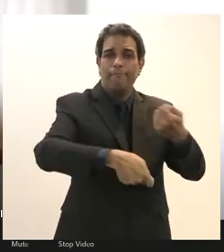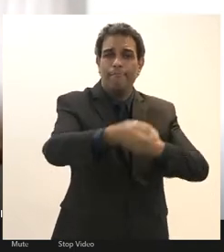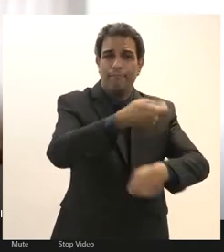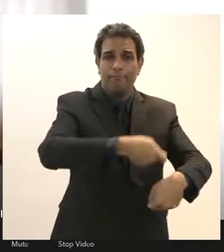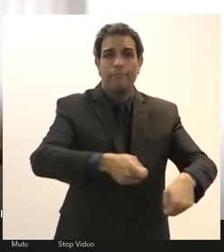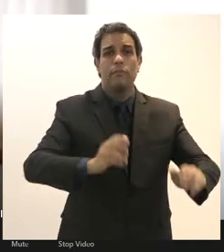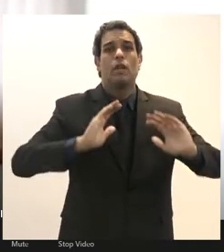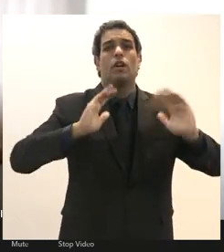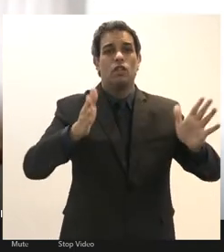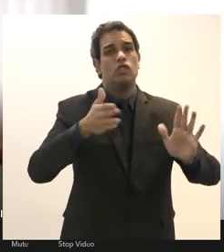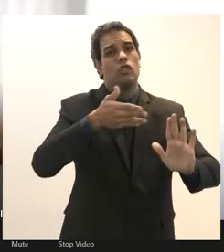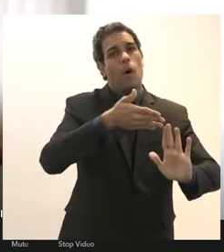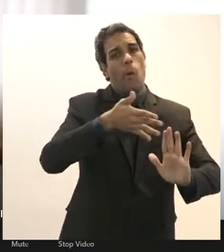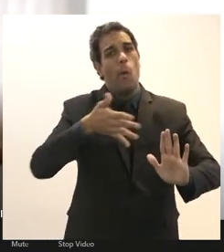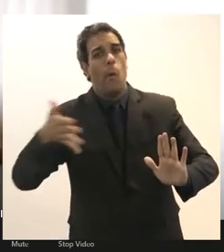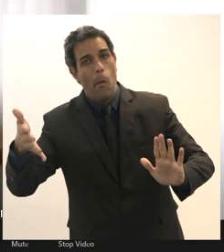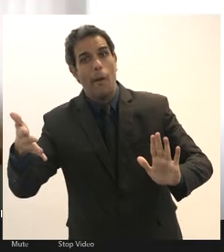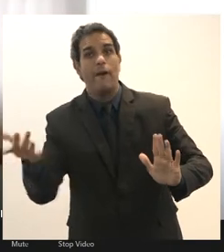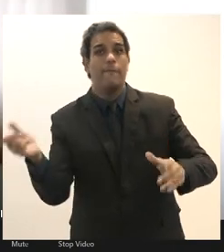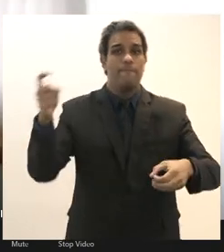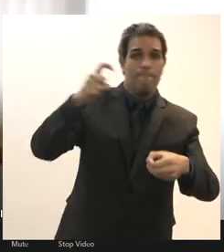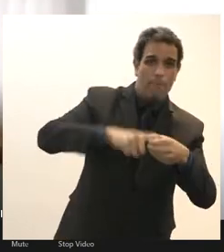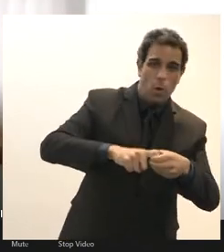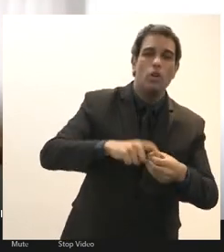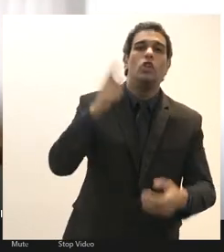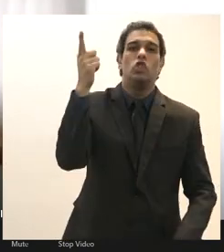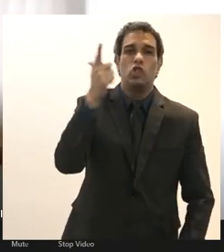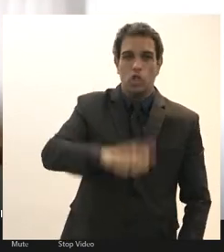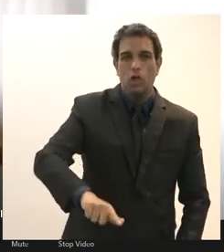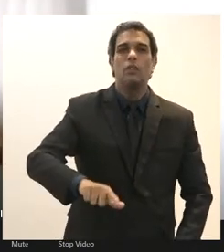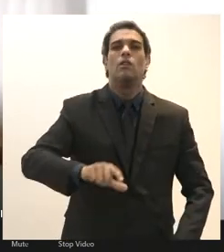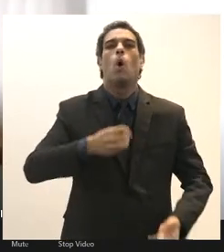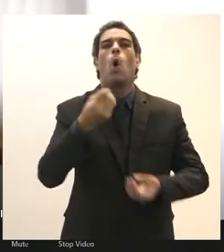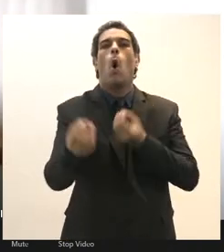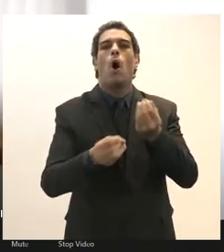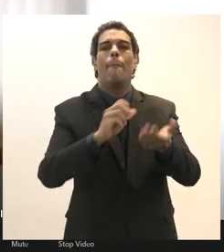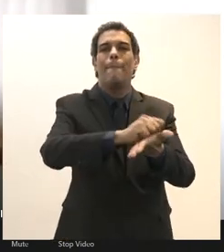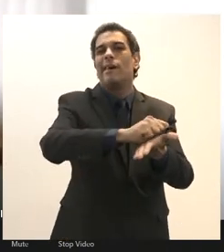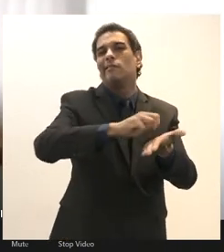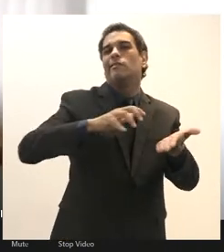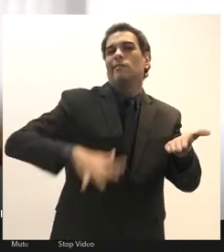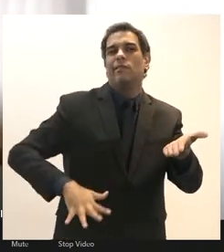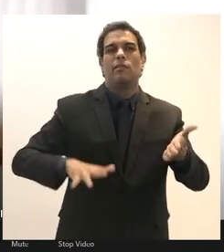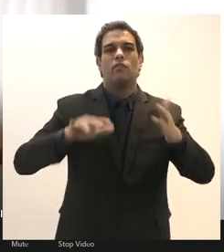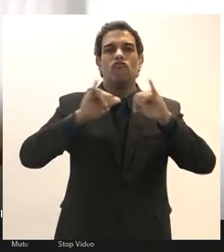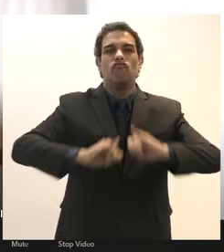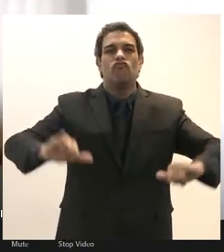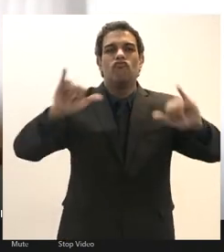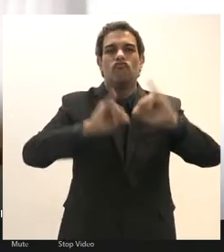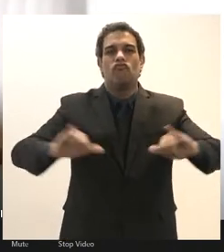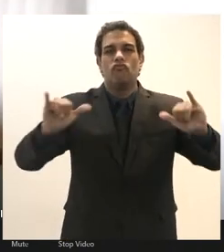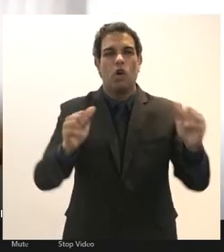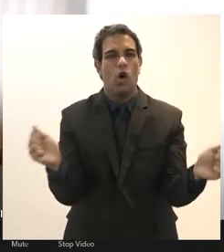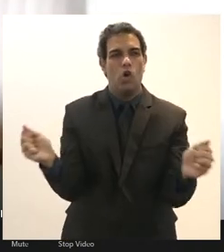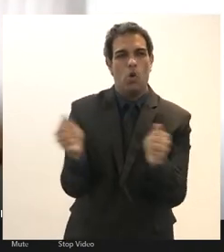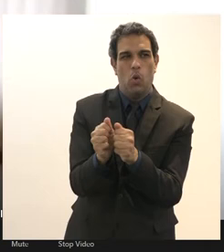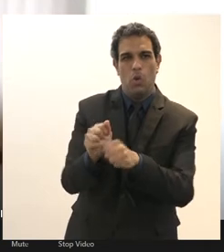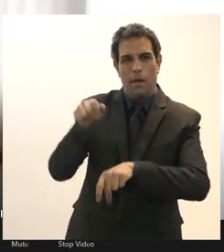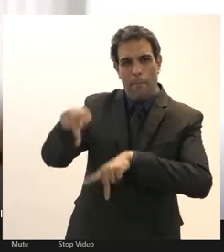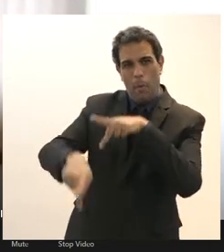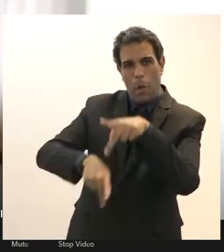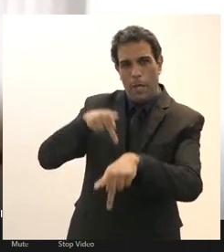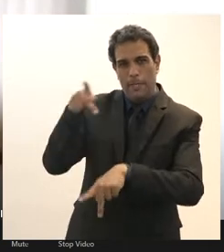fazendo isso já há algum tempo e retornamos a esse trabalho de divulgação junto à população